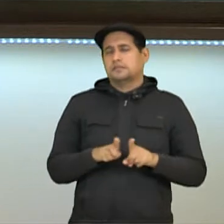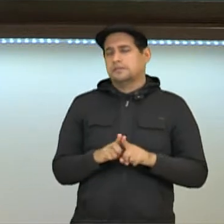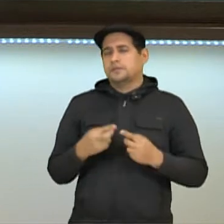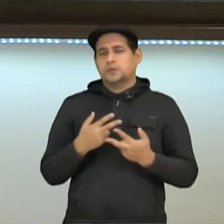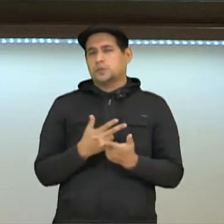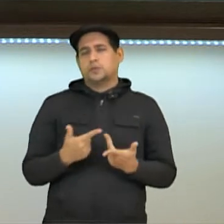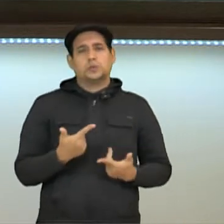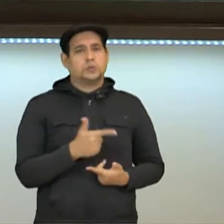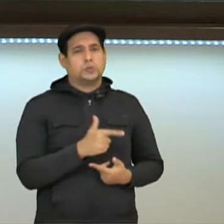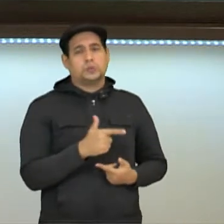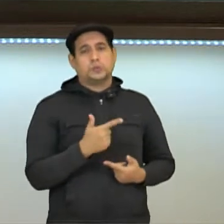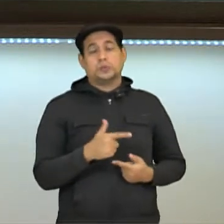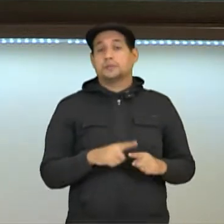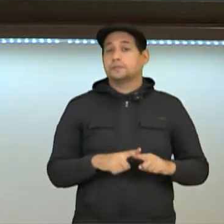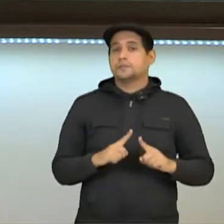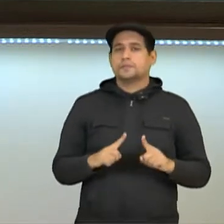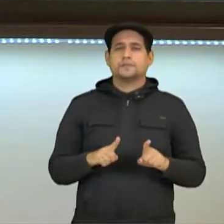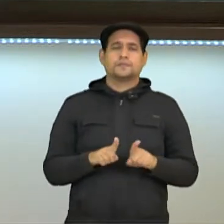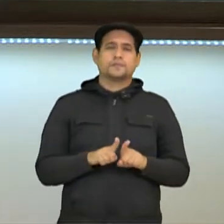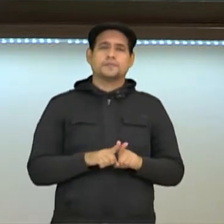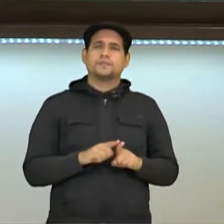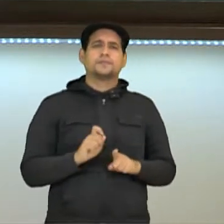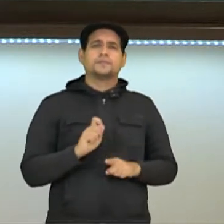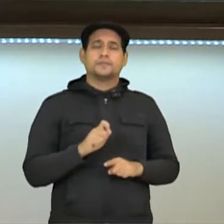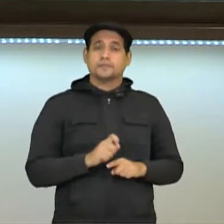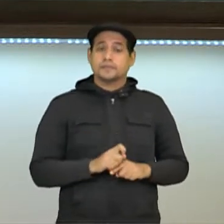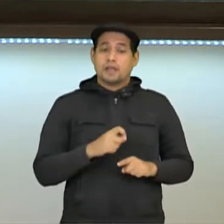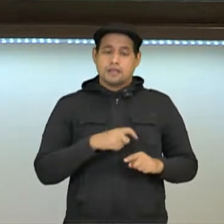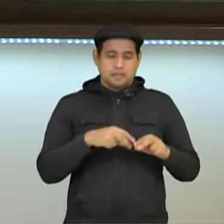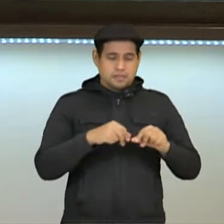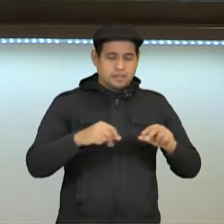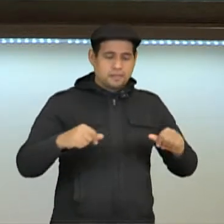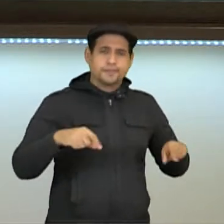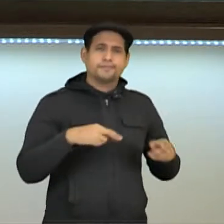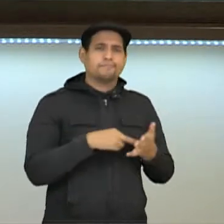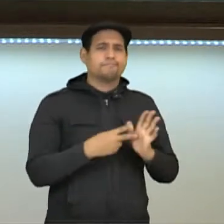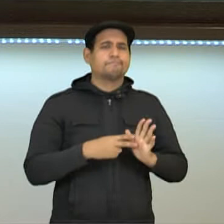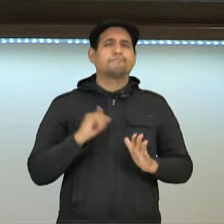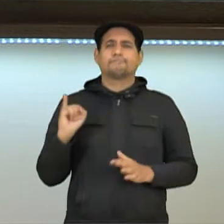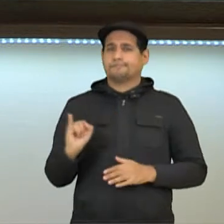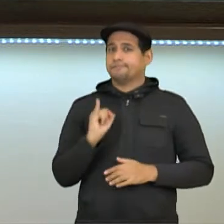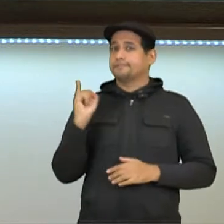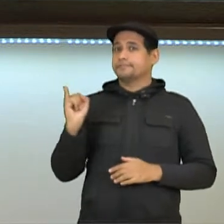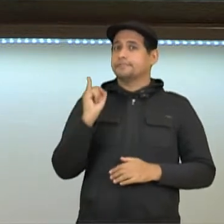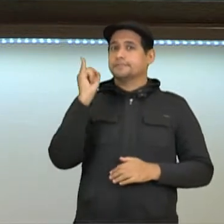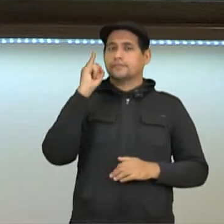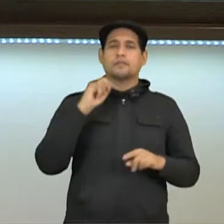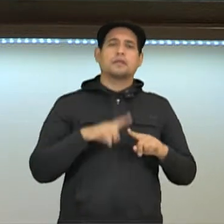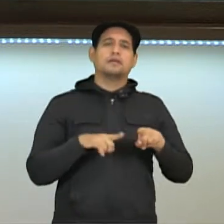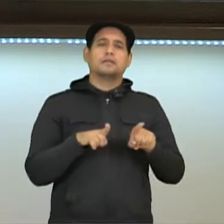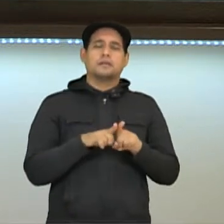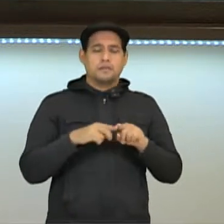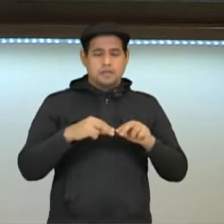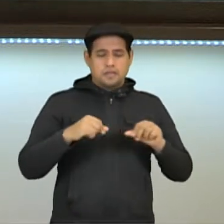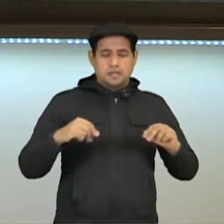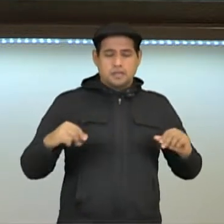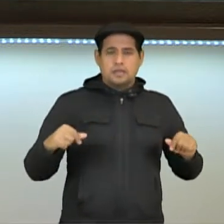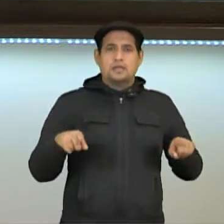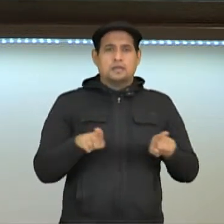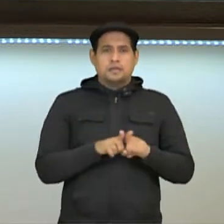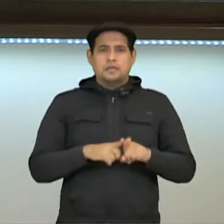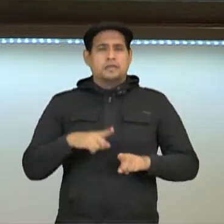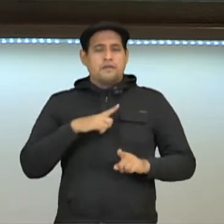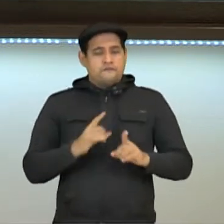e para conservar os alimentos. Então esses temperos eles eram essenciais e além desses temperos também